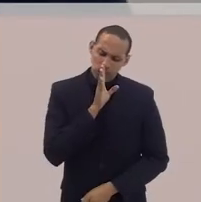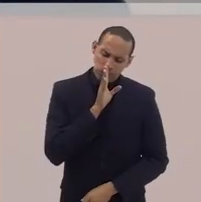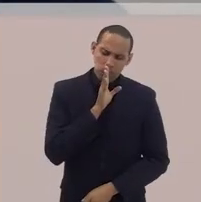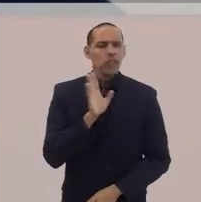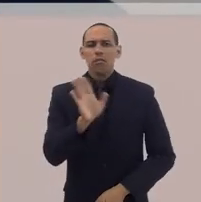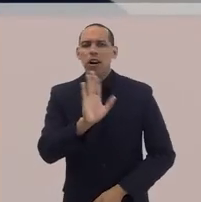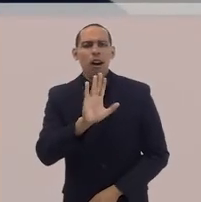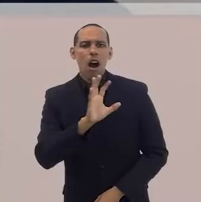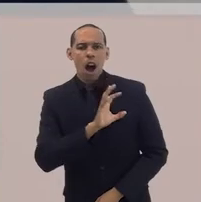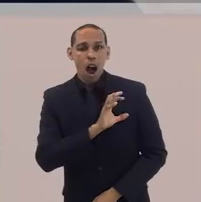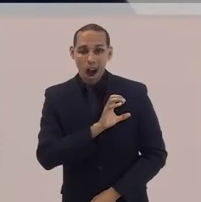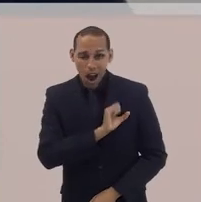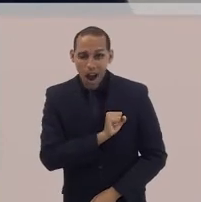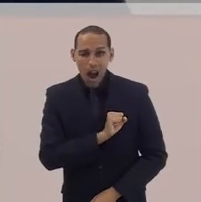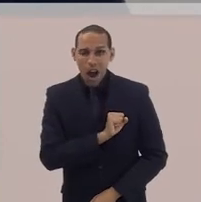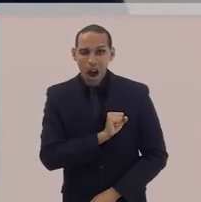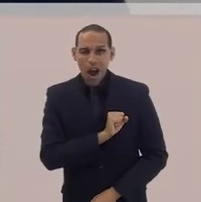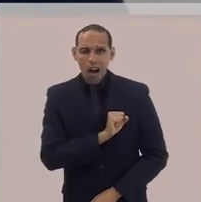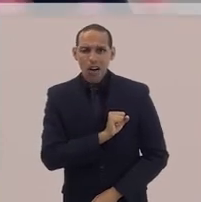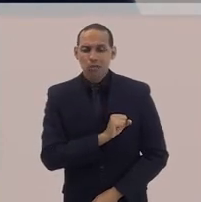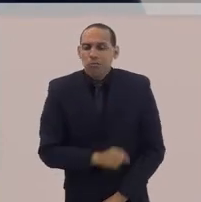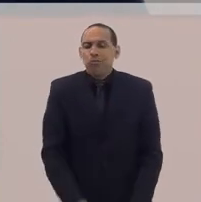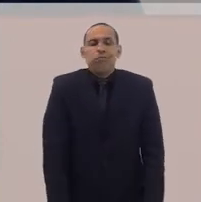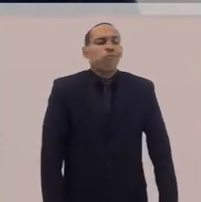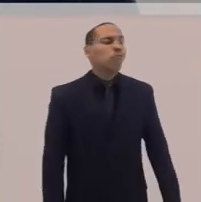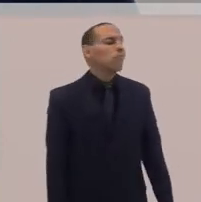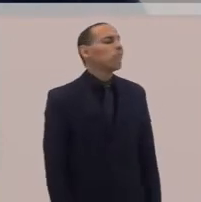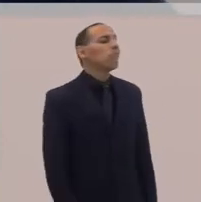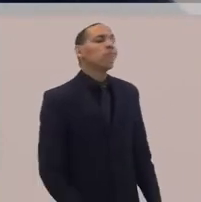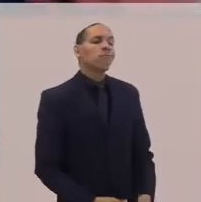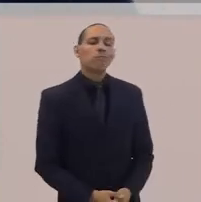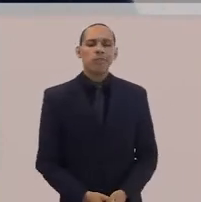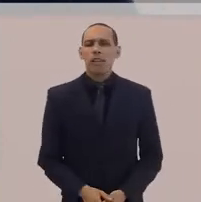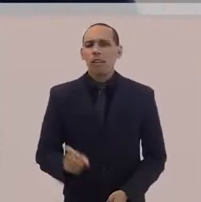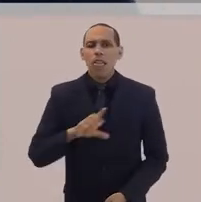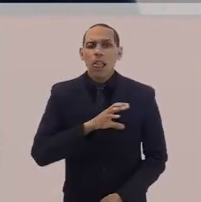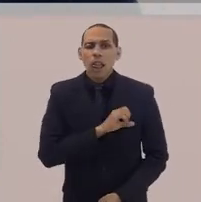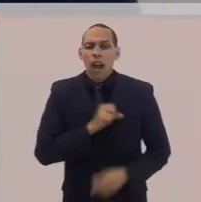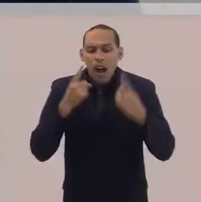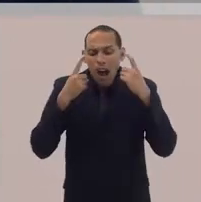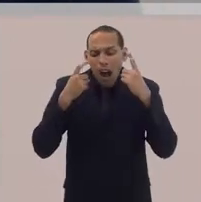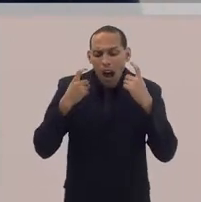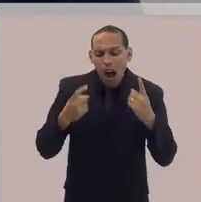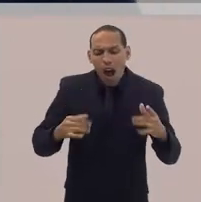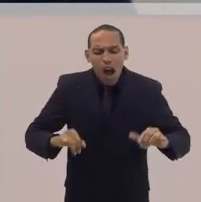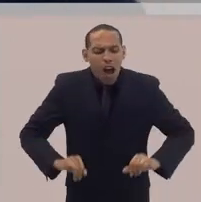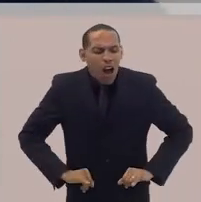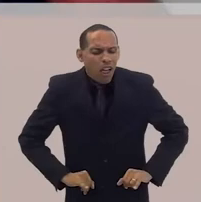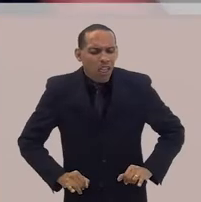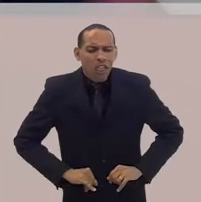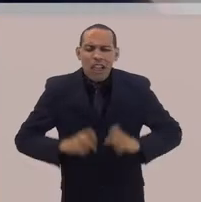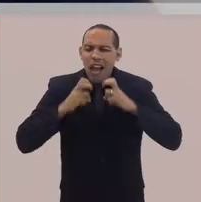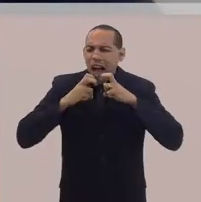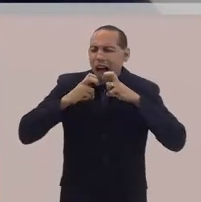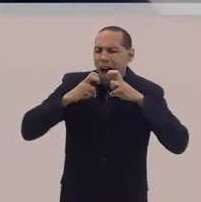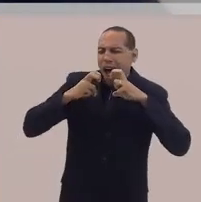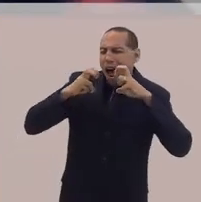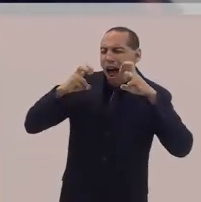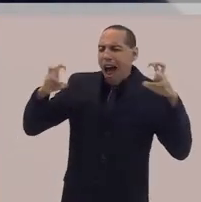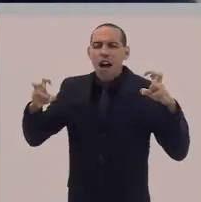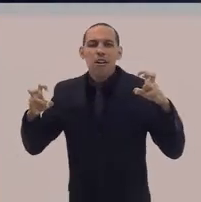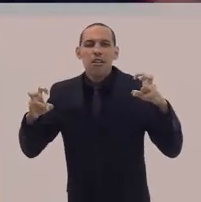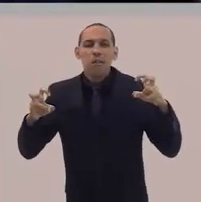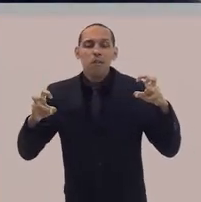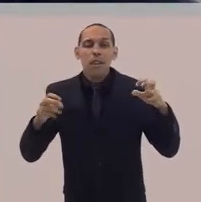não fica em silêncio. O amor não fica indiferente. O amor chora essa dor, grita esse